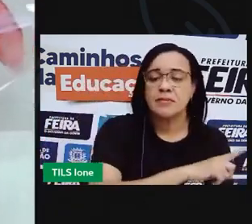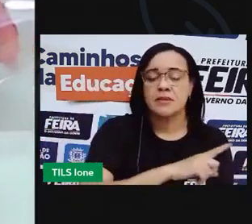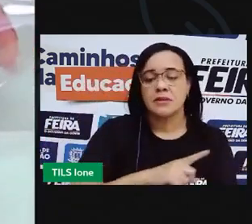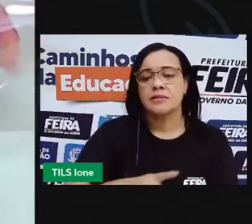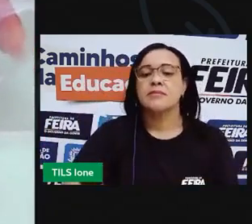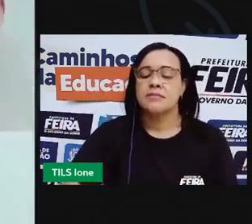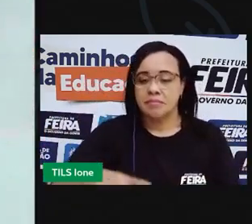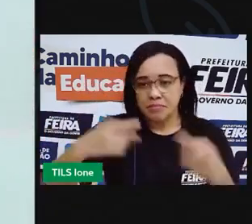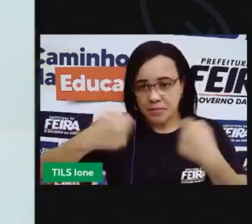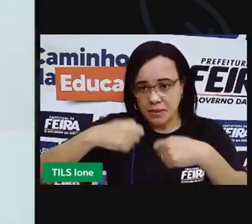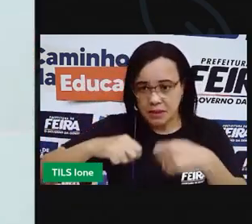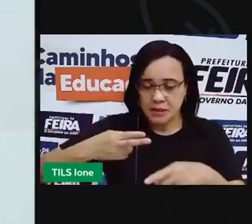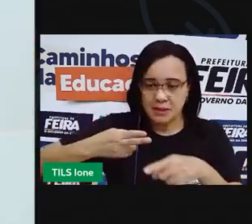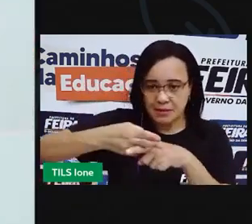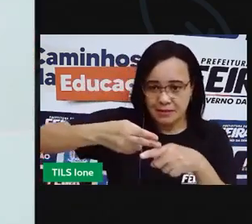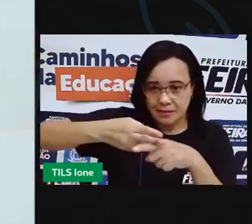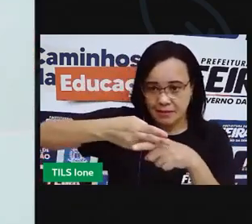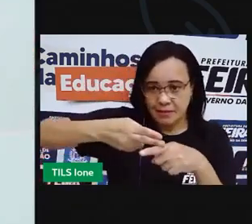ou com a capa